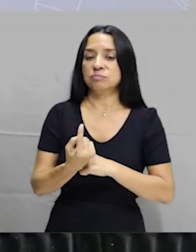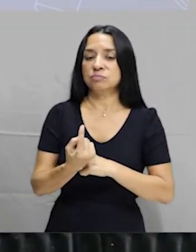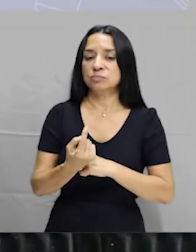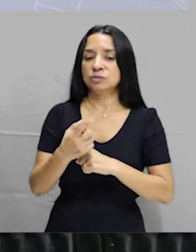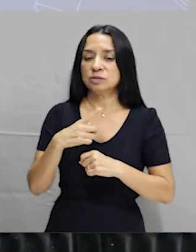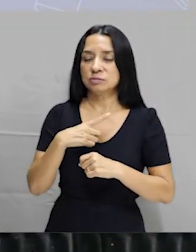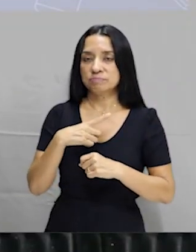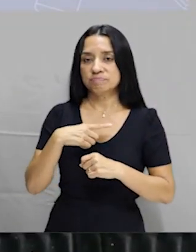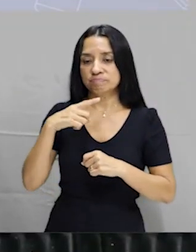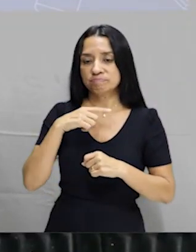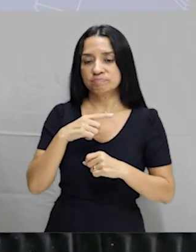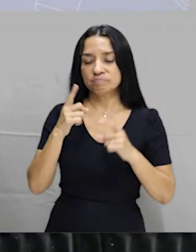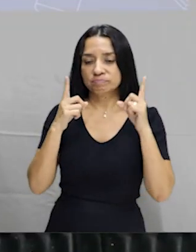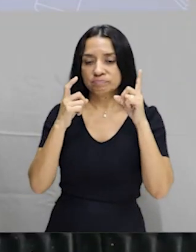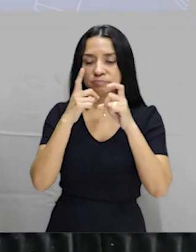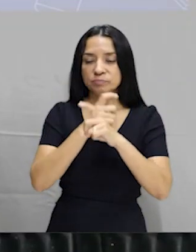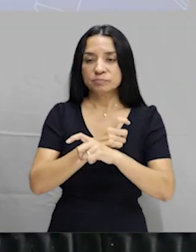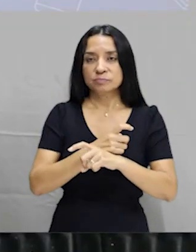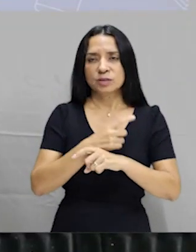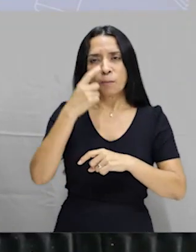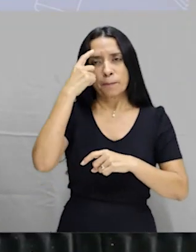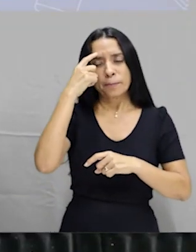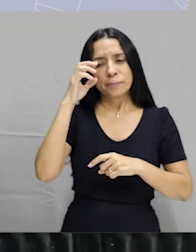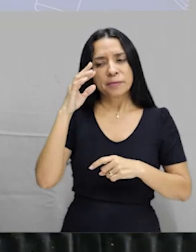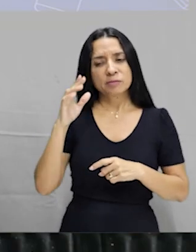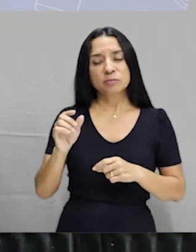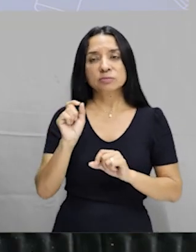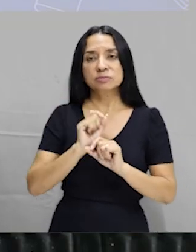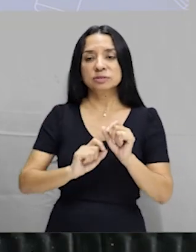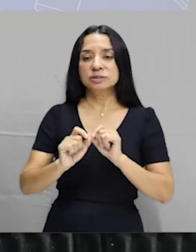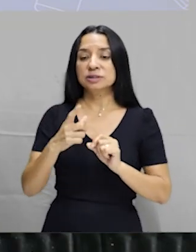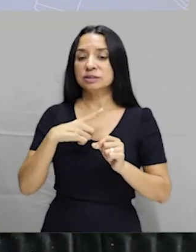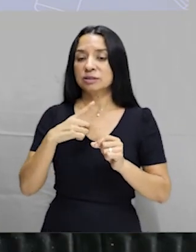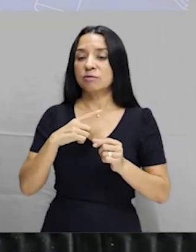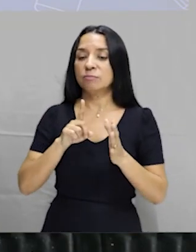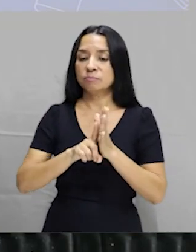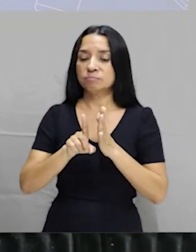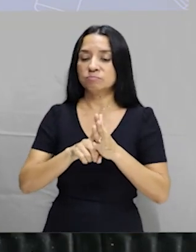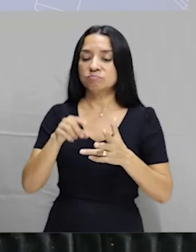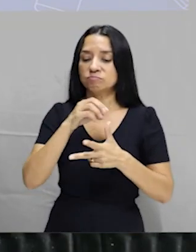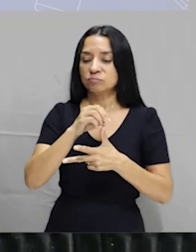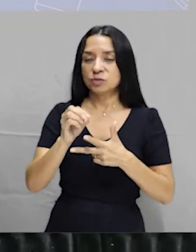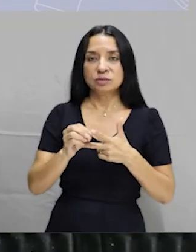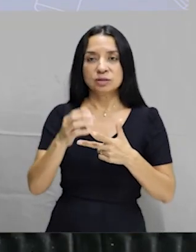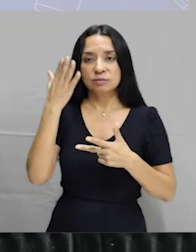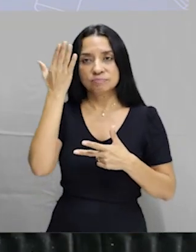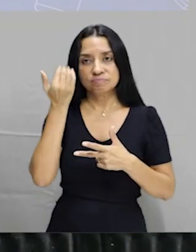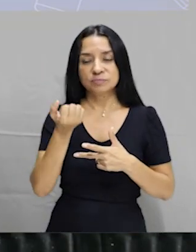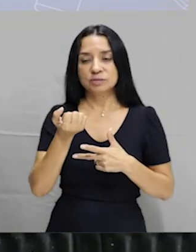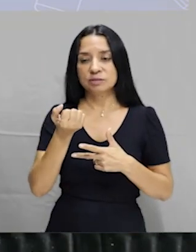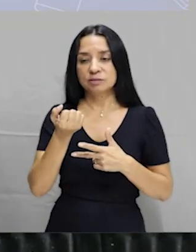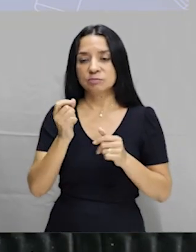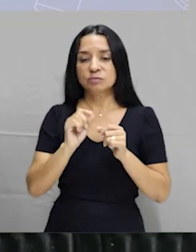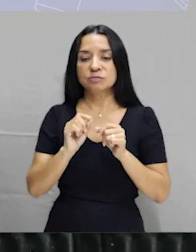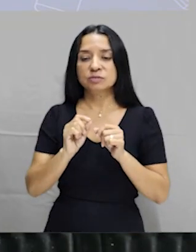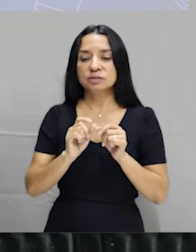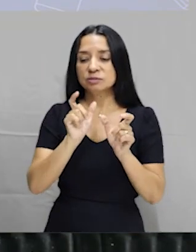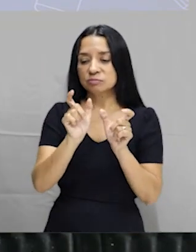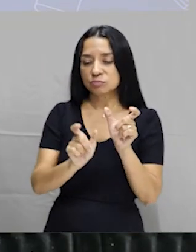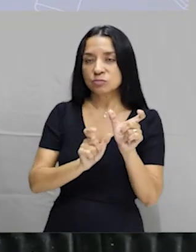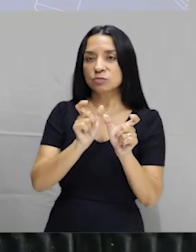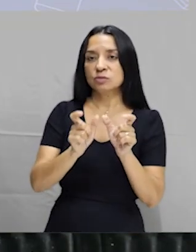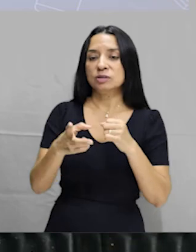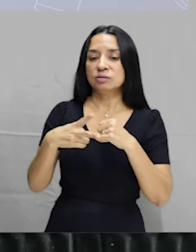mais de dificuldade. Já pensou que se cai uma questão dessa no Enem e você não sabe fazer essa conjugação verbal